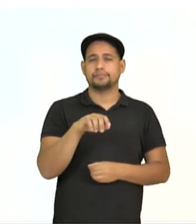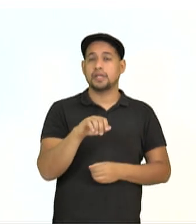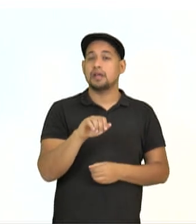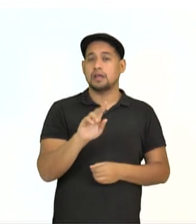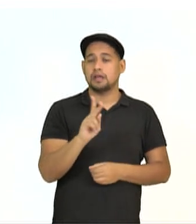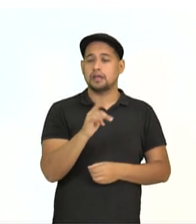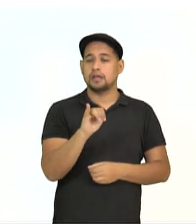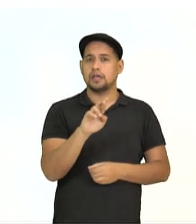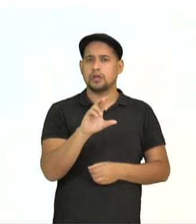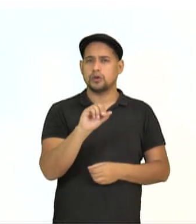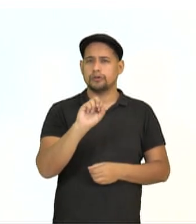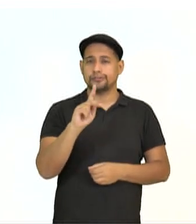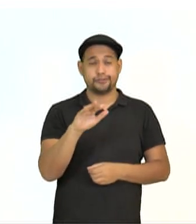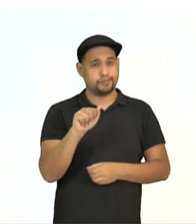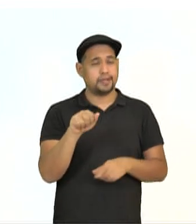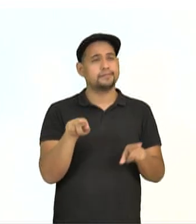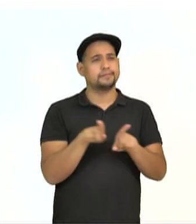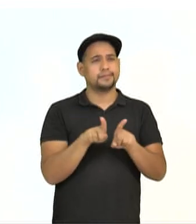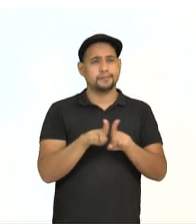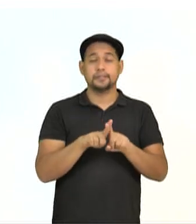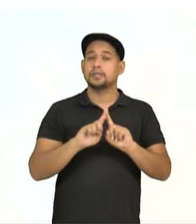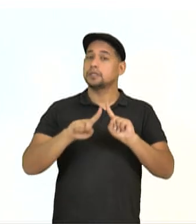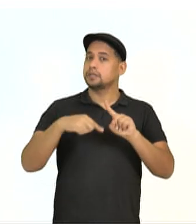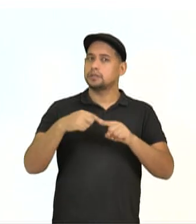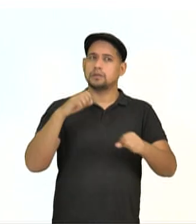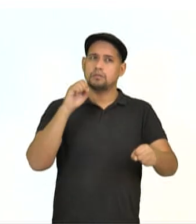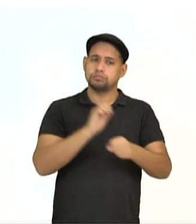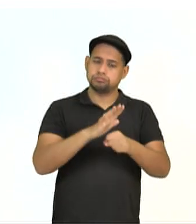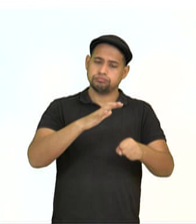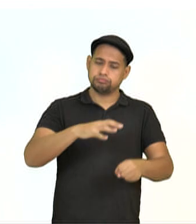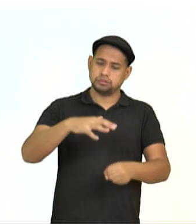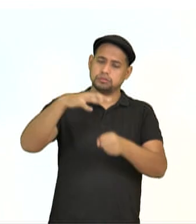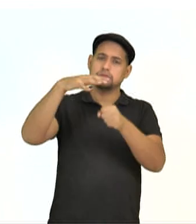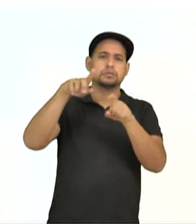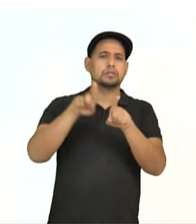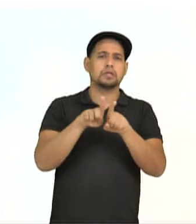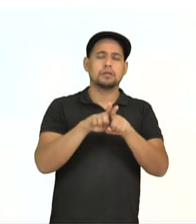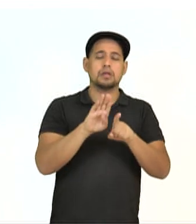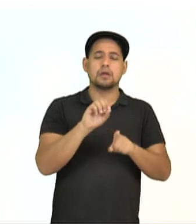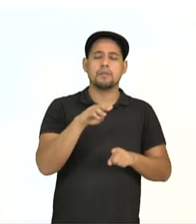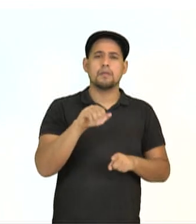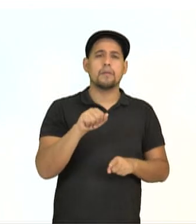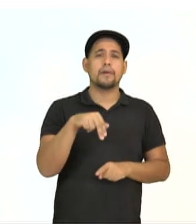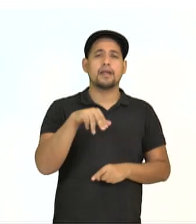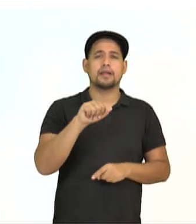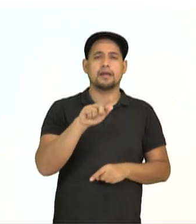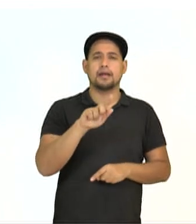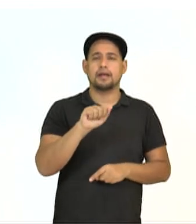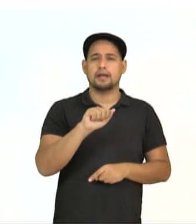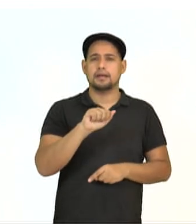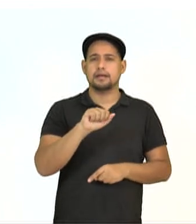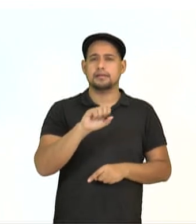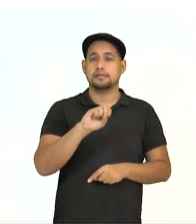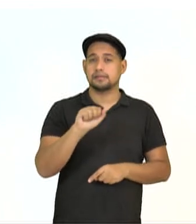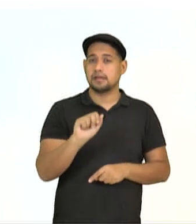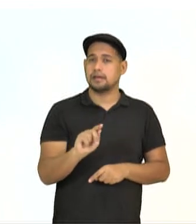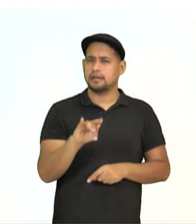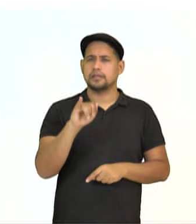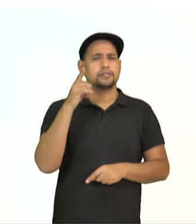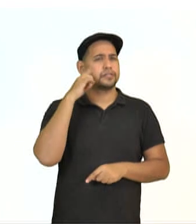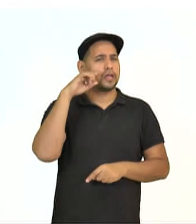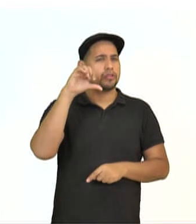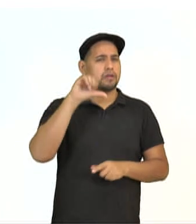A sua direita, o cogumelo de fumaça formado pela explosão da bomba de Nagasaki no dia 9 de